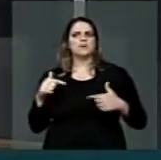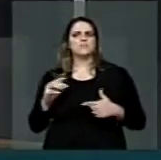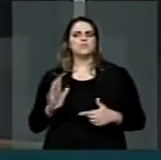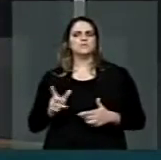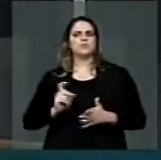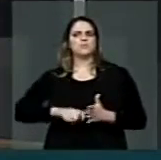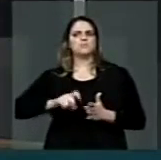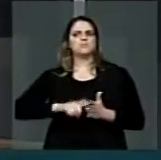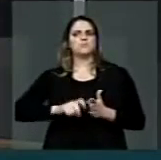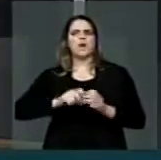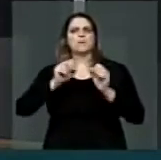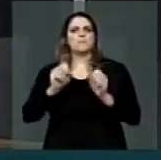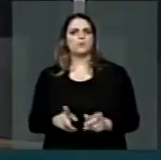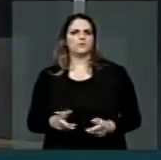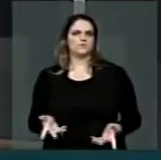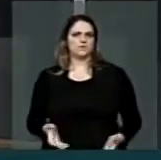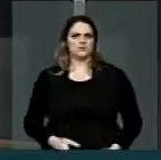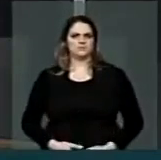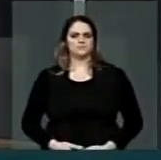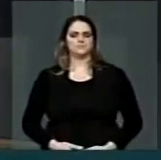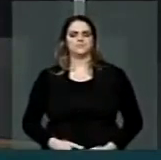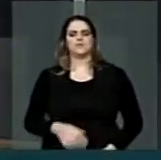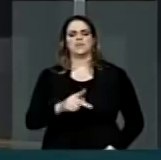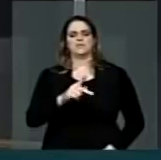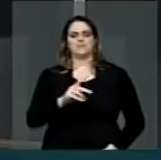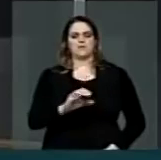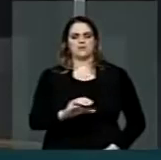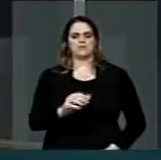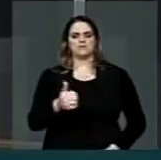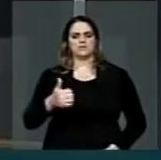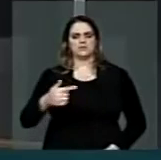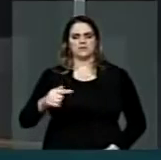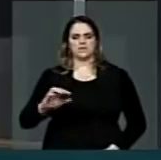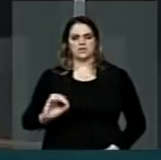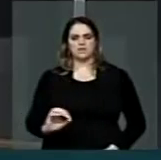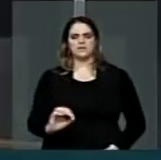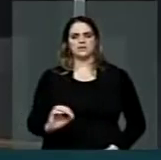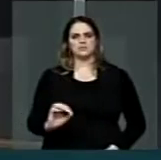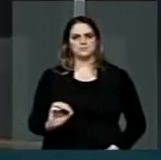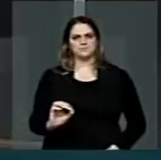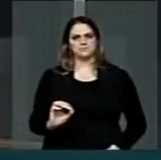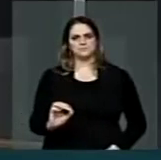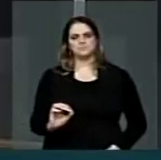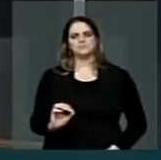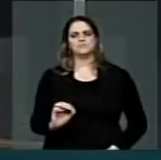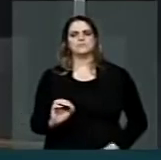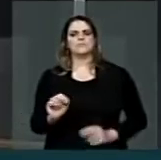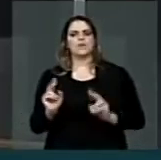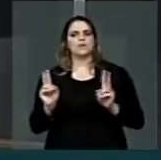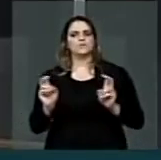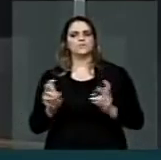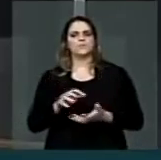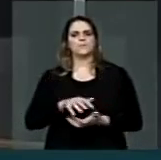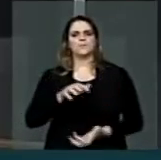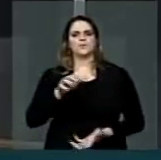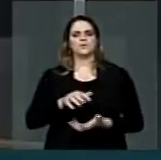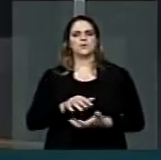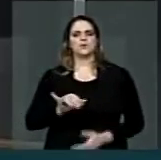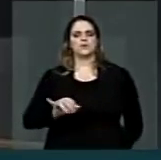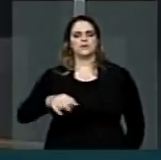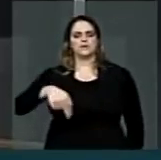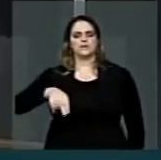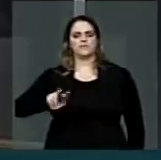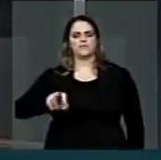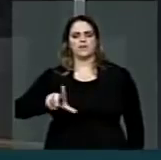e do seu esforço. Tem a PEC 170, que trata dos aposentados inválidos,